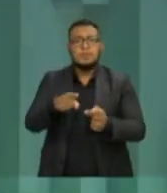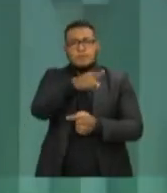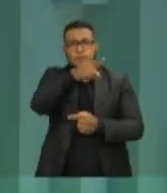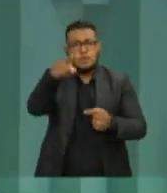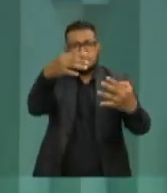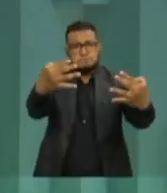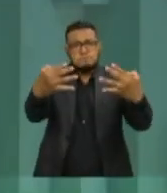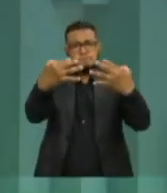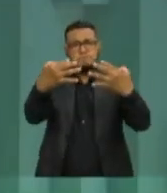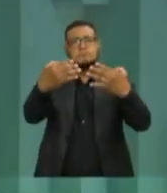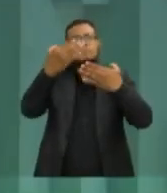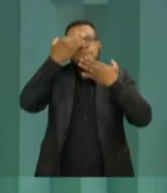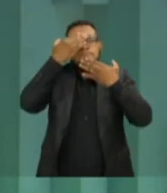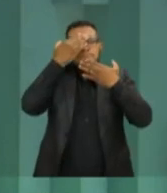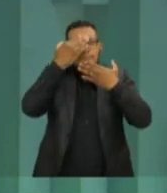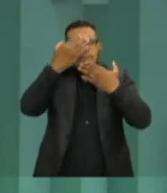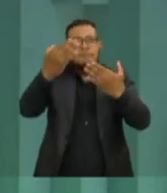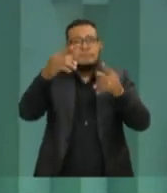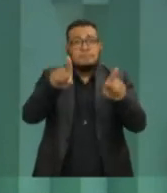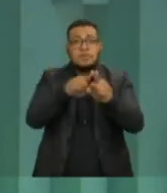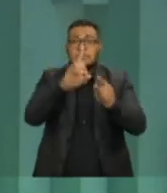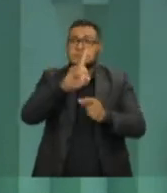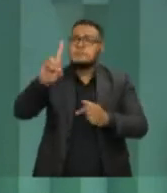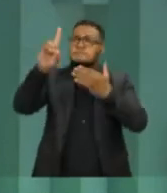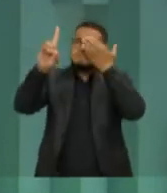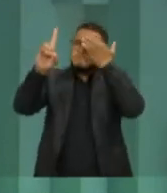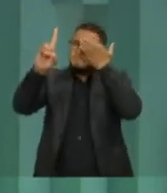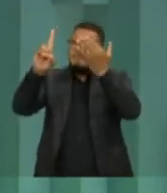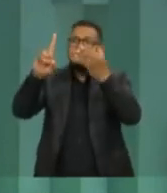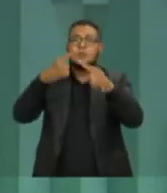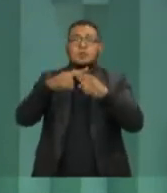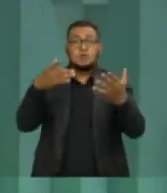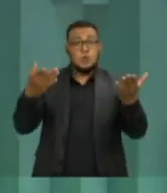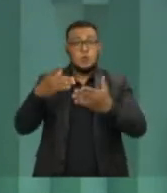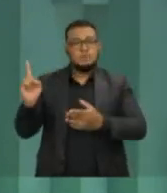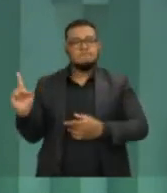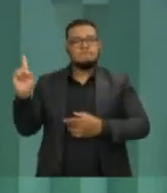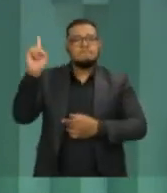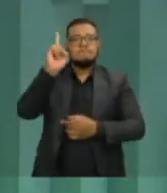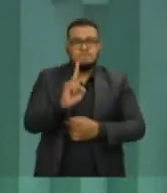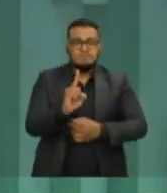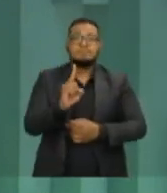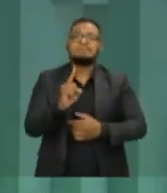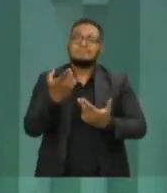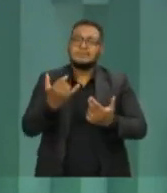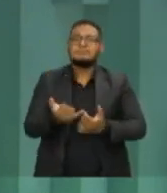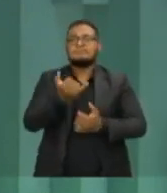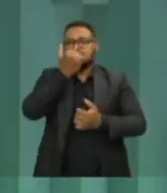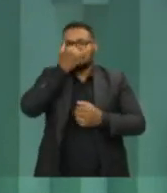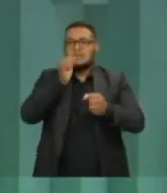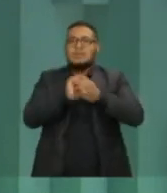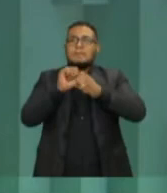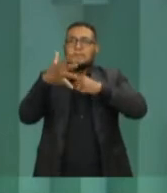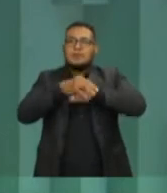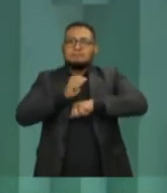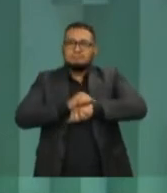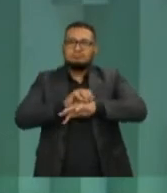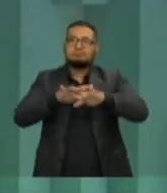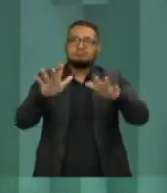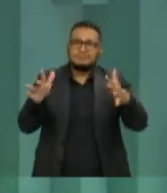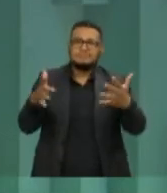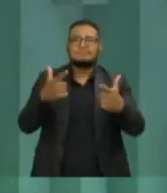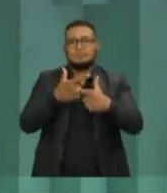Agradecer muito, agradecer a Deus por estar aqui presente. Felizmente, sem a pandemia, vivi toda a campanha sem a doença e vou